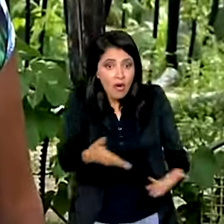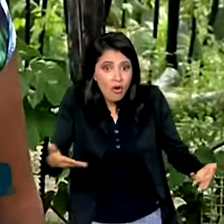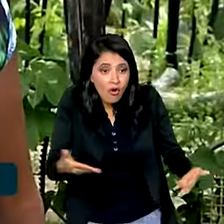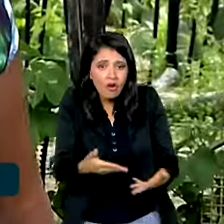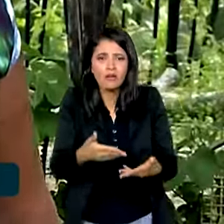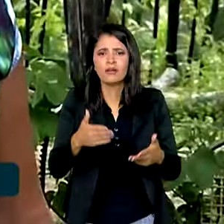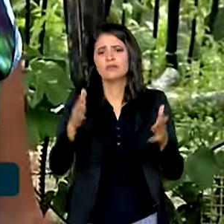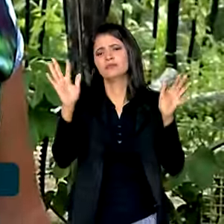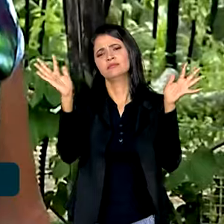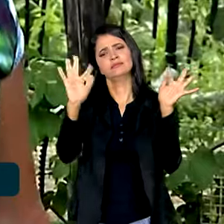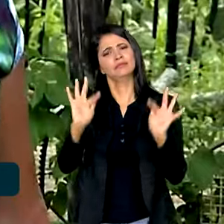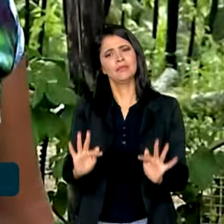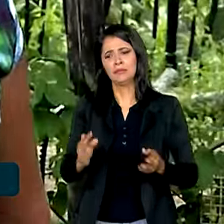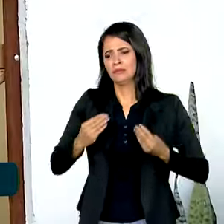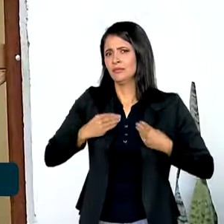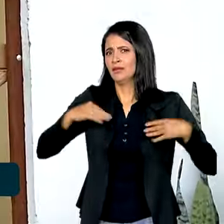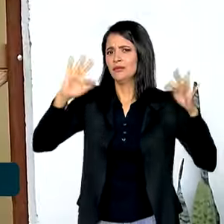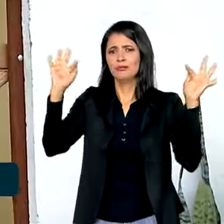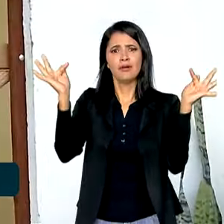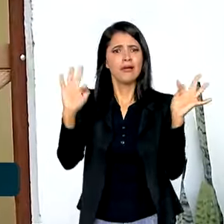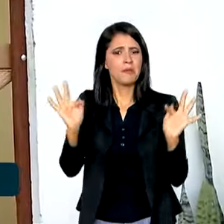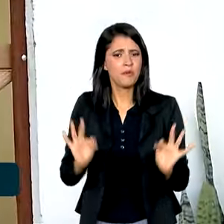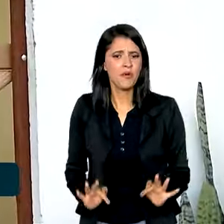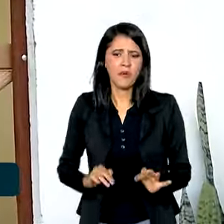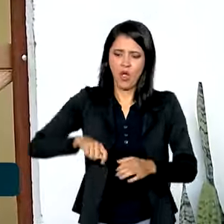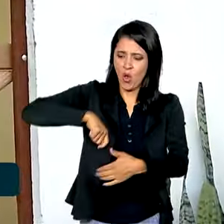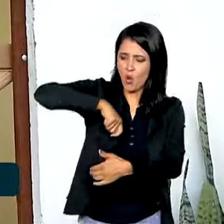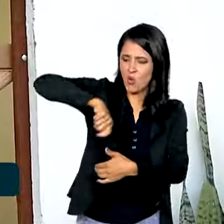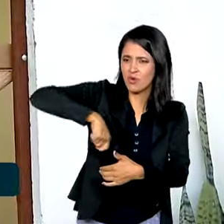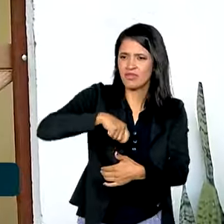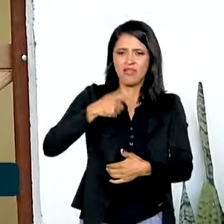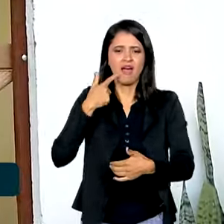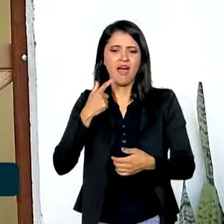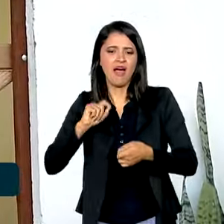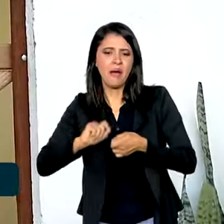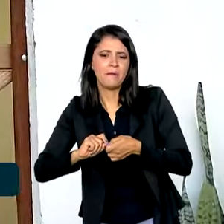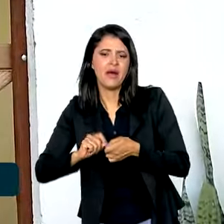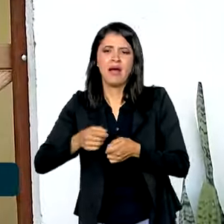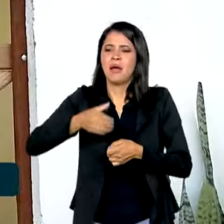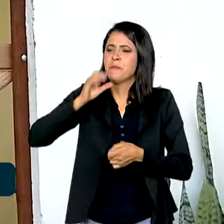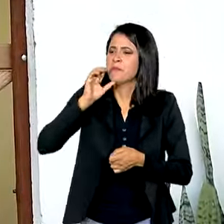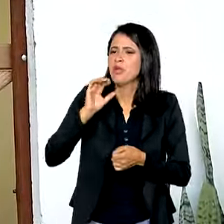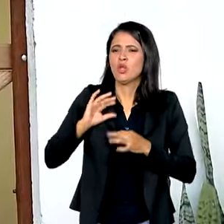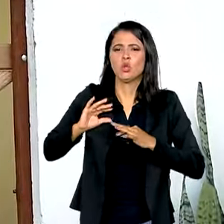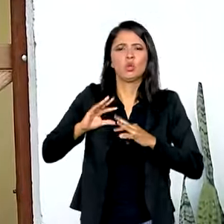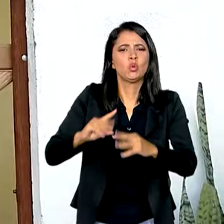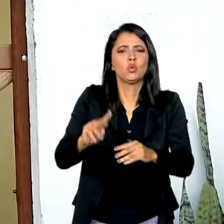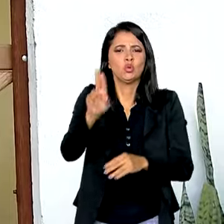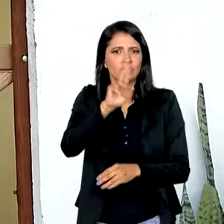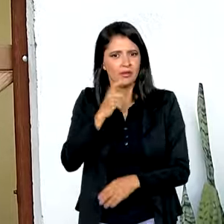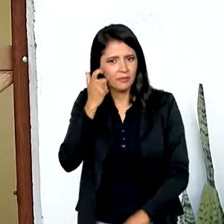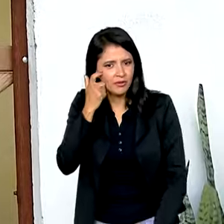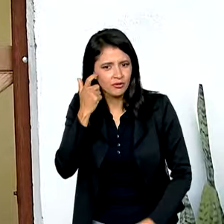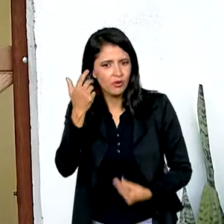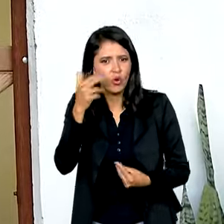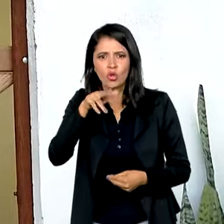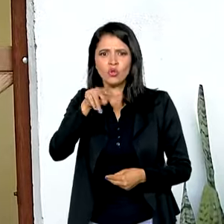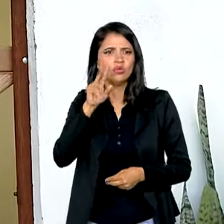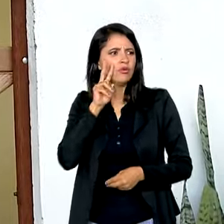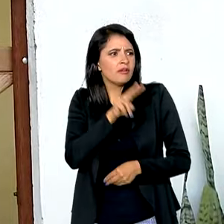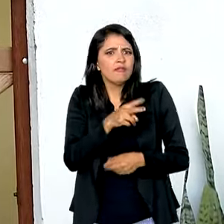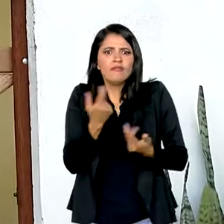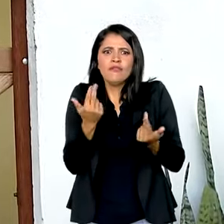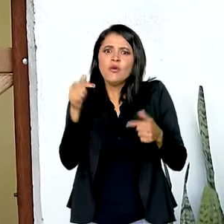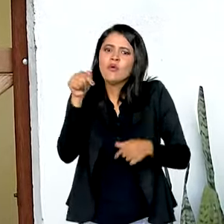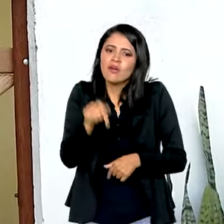todo mundo. Para mim mesmo é demais. Para cozinhar, para gastar, para beber, para tudo na vida. Já pensou que nós nunca vimos uma coisa dessa